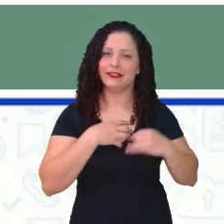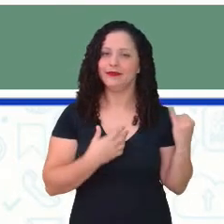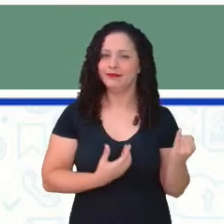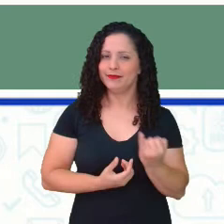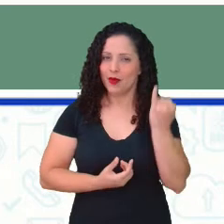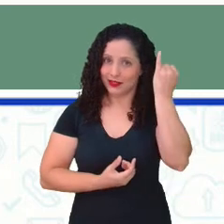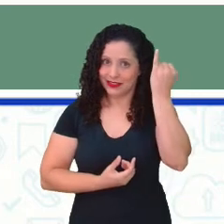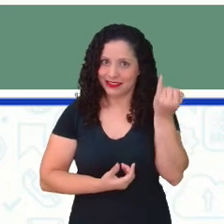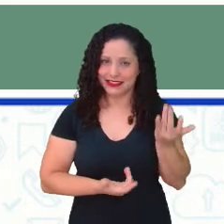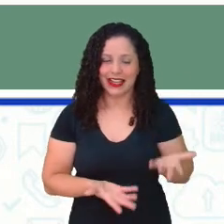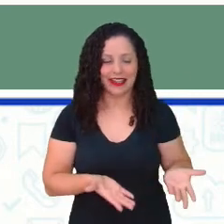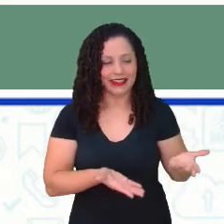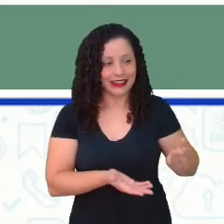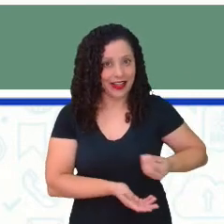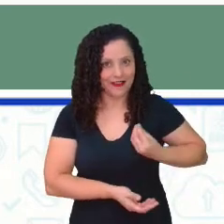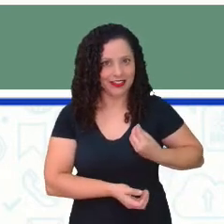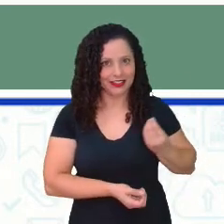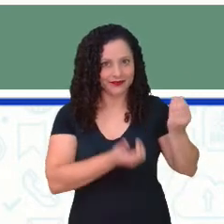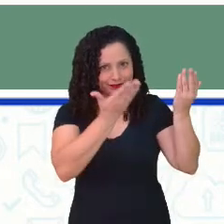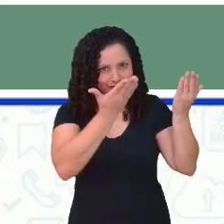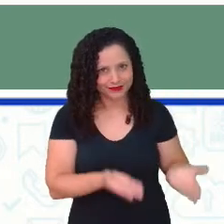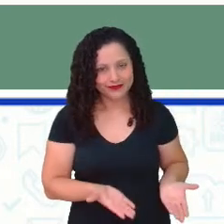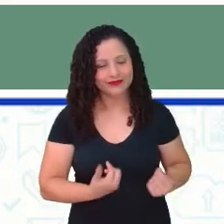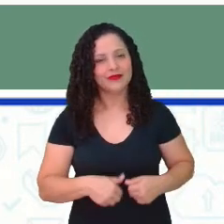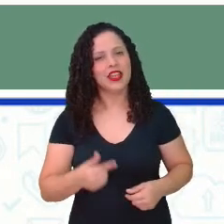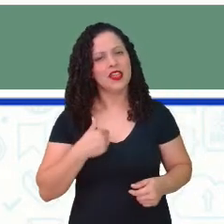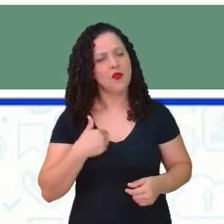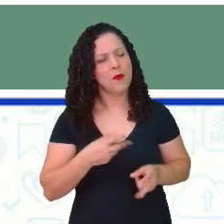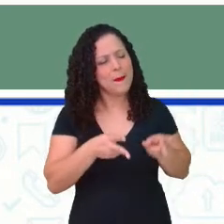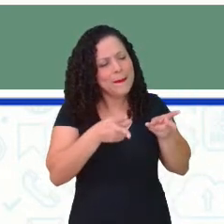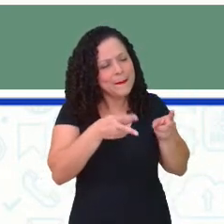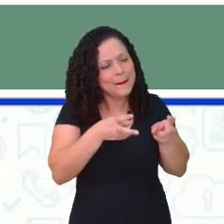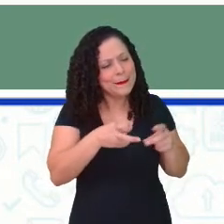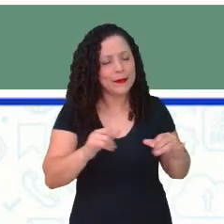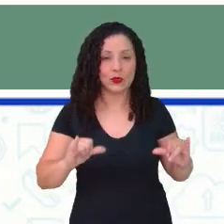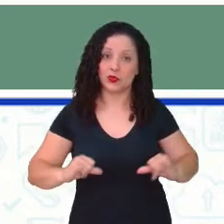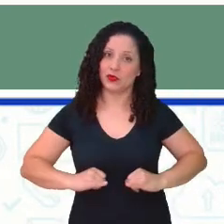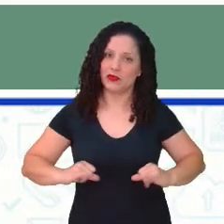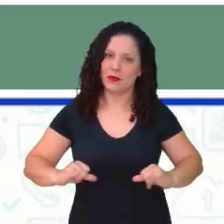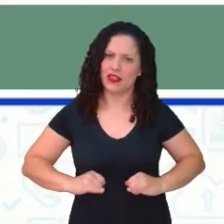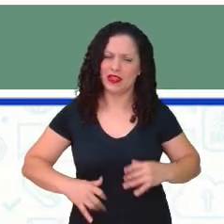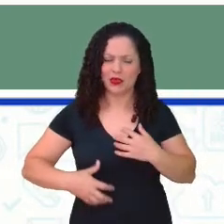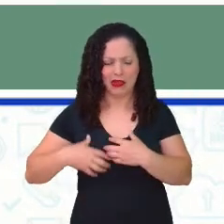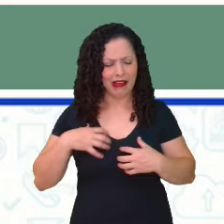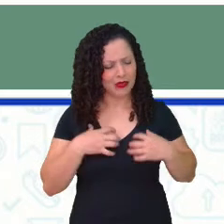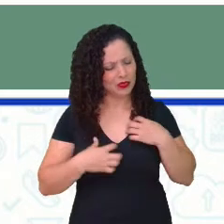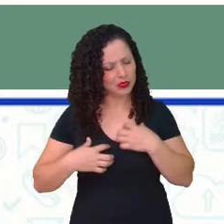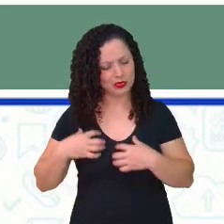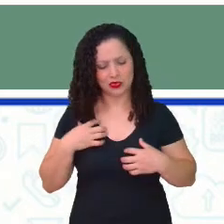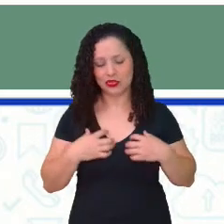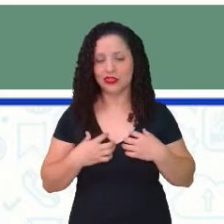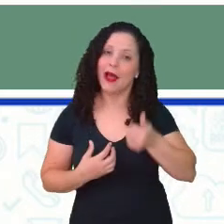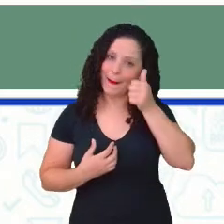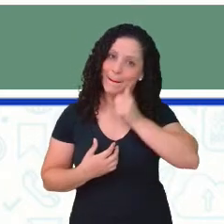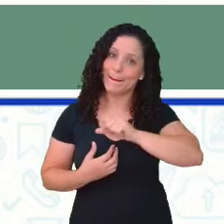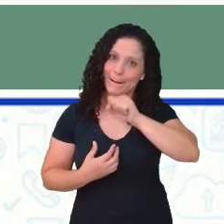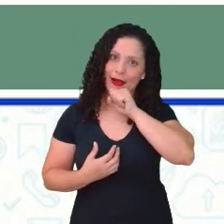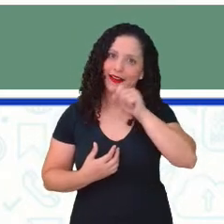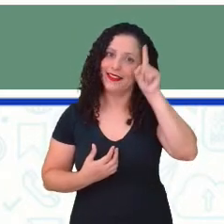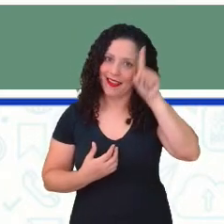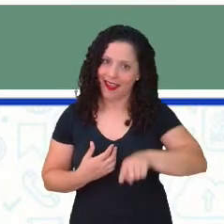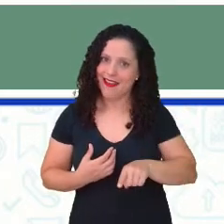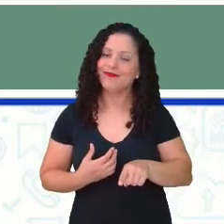seus filhos. Eu acompanho seus sofrimentos e angústia. Não é? Mãe é assim, não é?